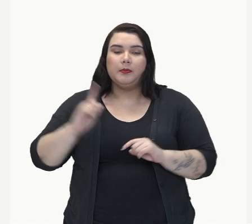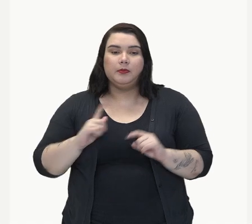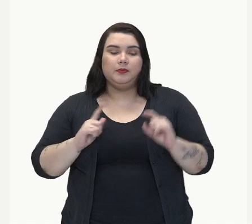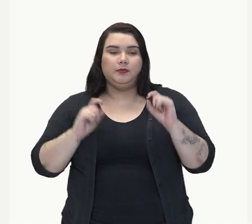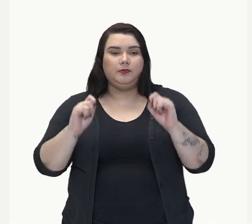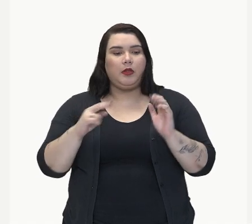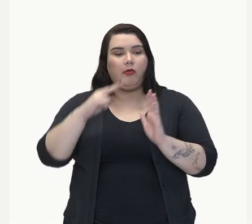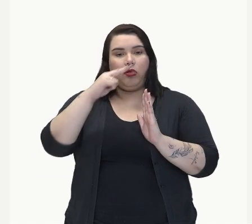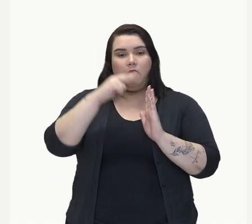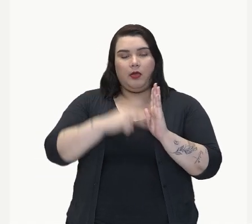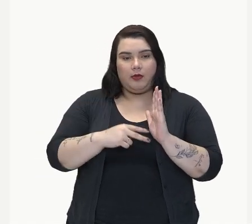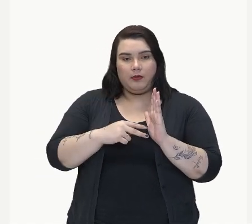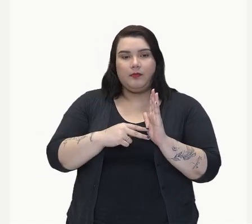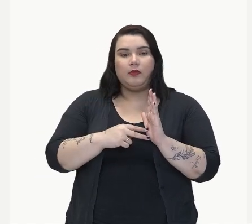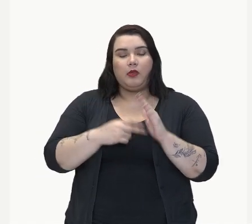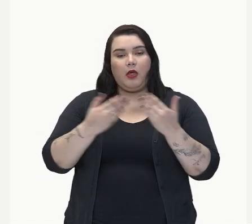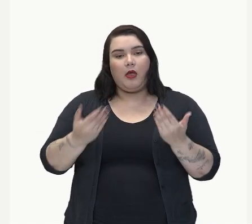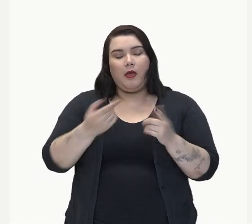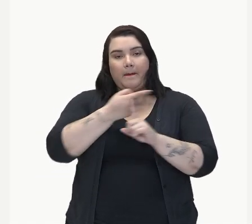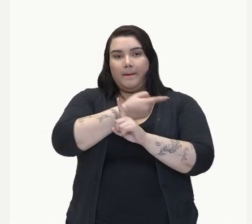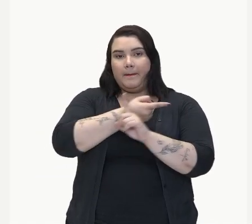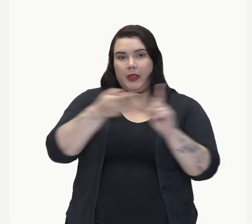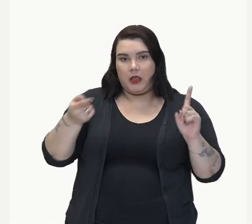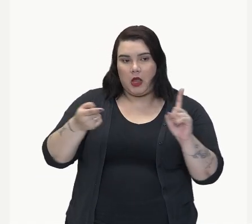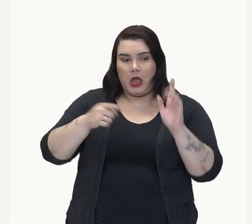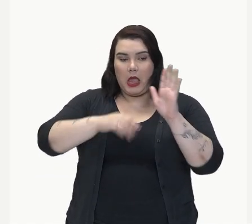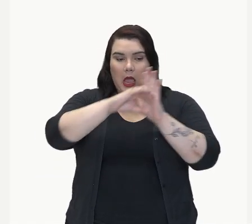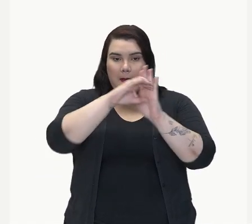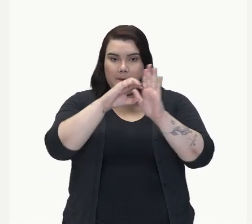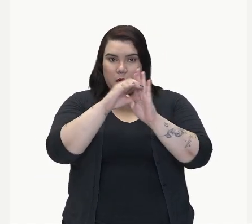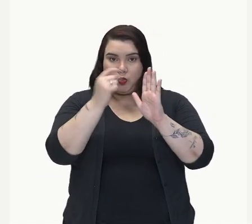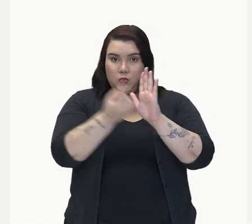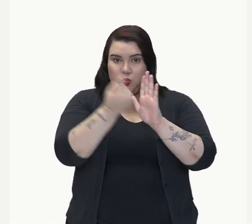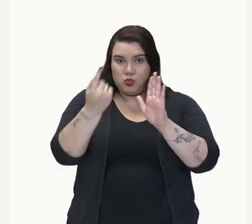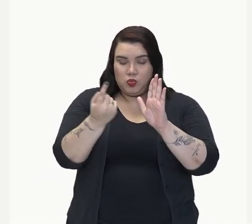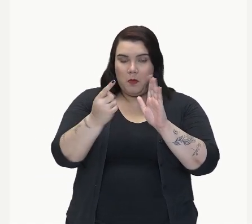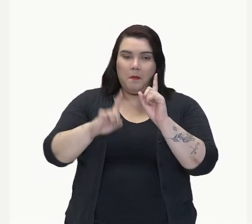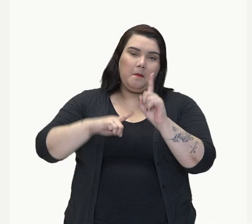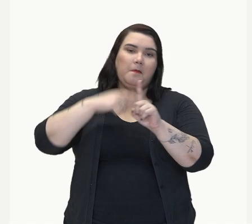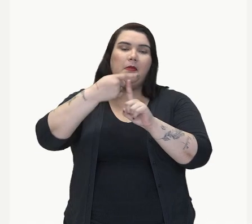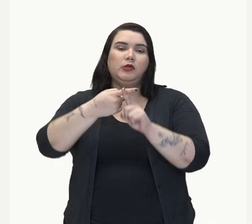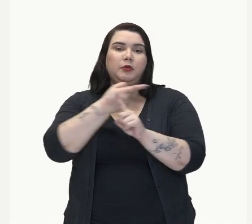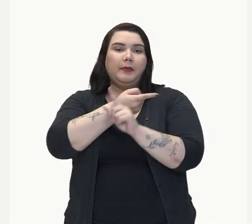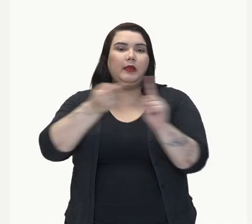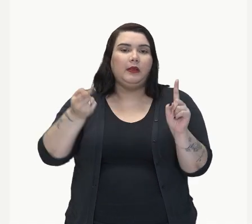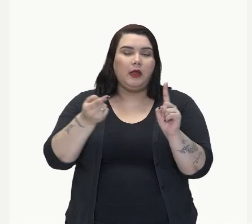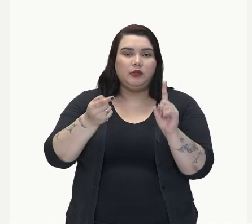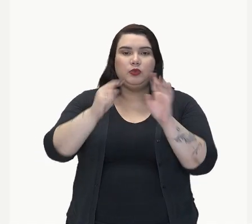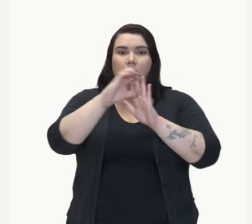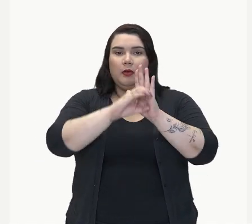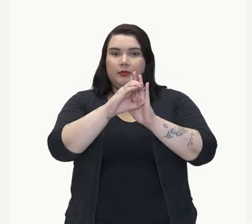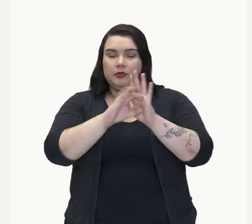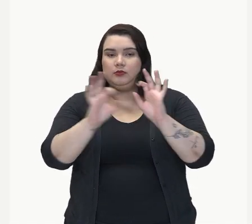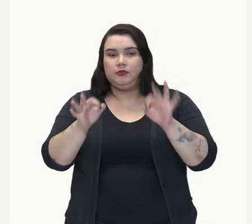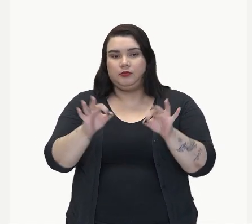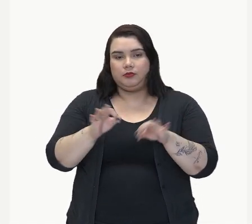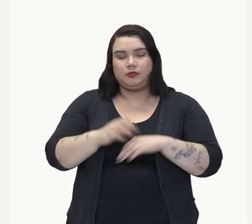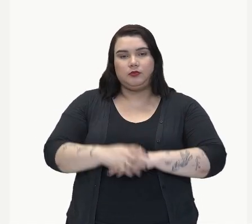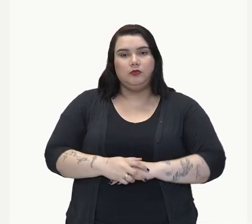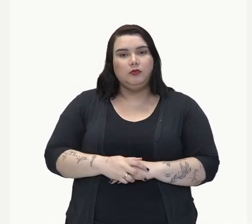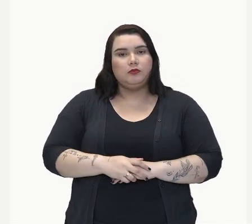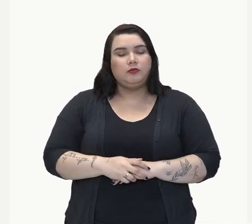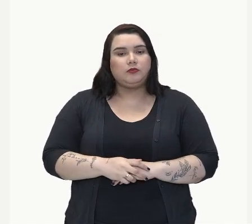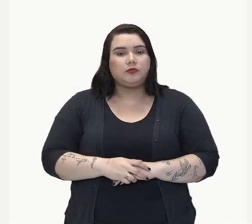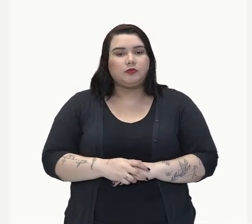leio um capítulo e a metade do capítulo. Meio porque está concordando com o capítulo, a metade do capítulo.